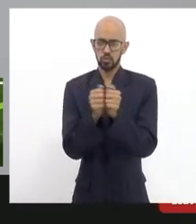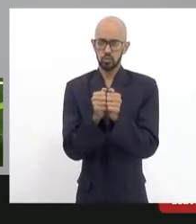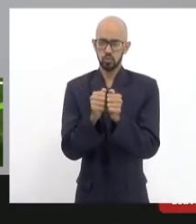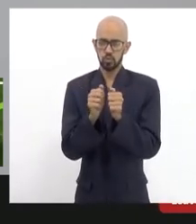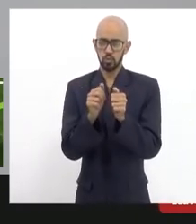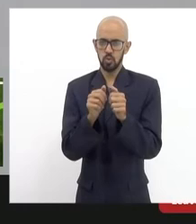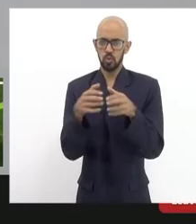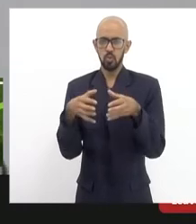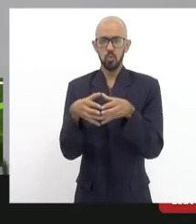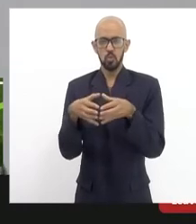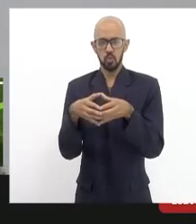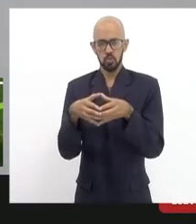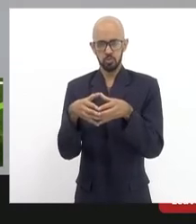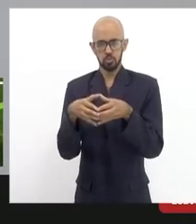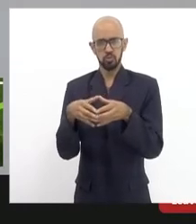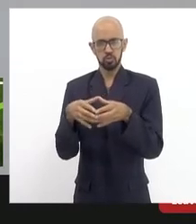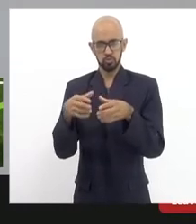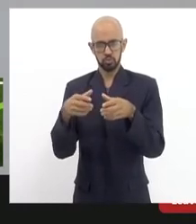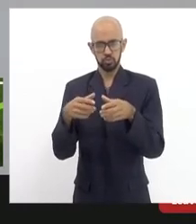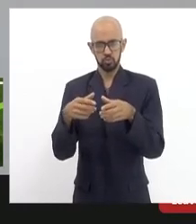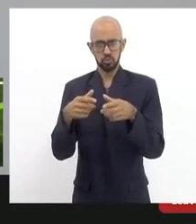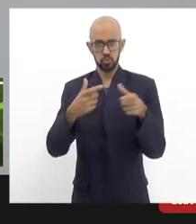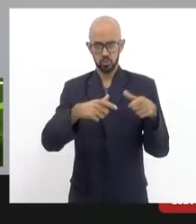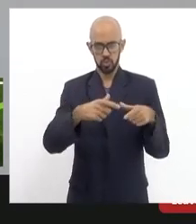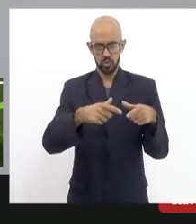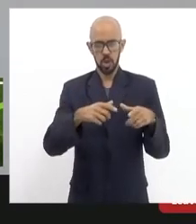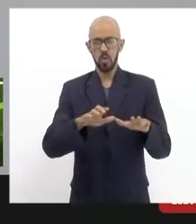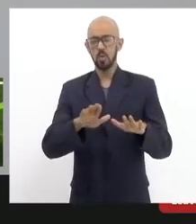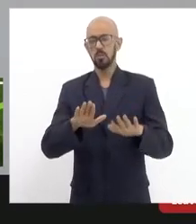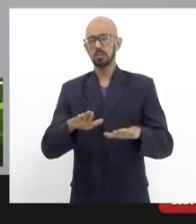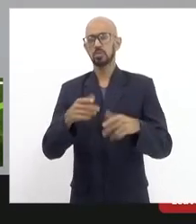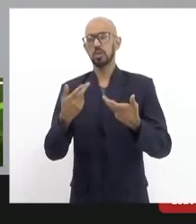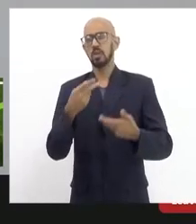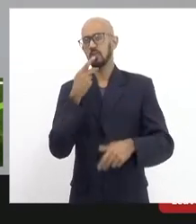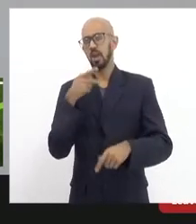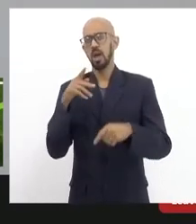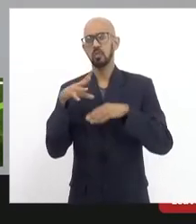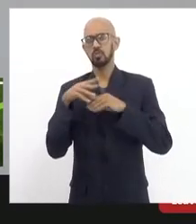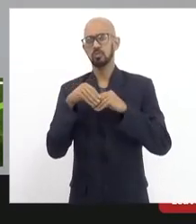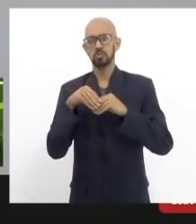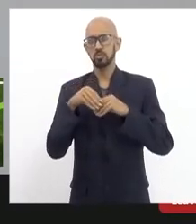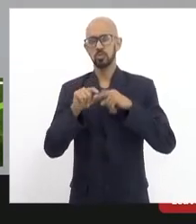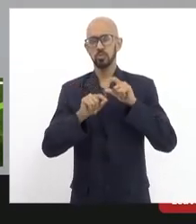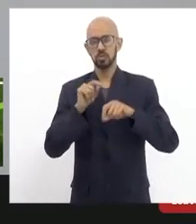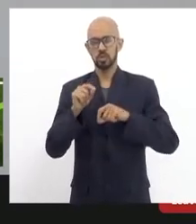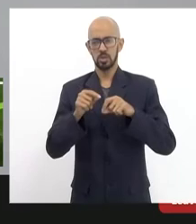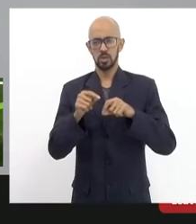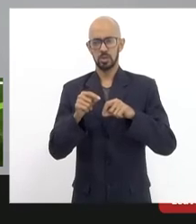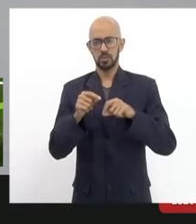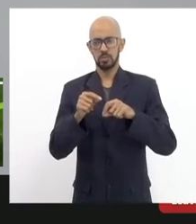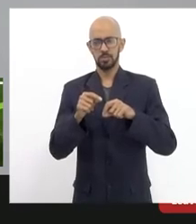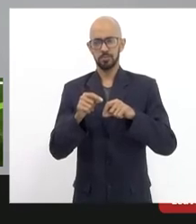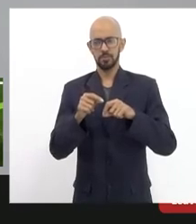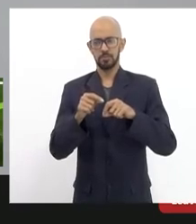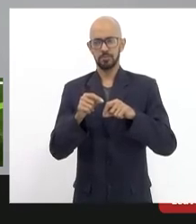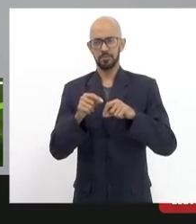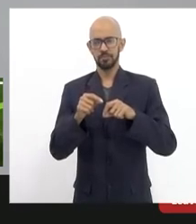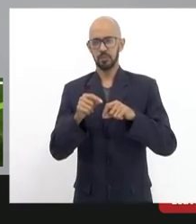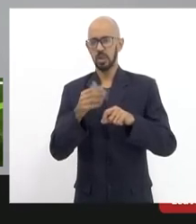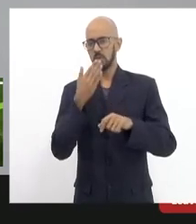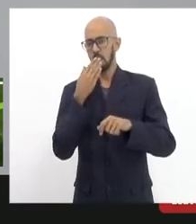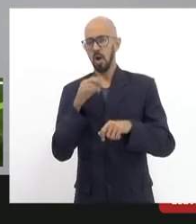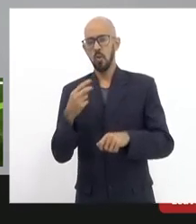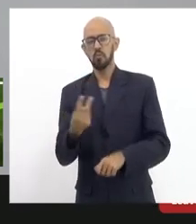e eu queria muito rapidamente bem objetivamente dizer o seguinte em que pese o valor